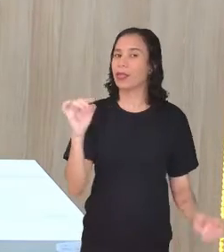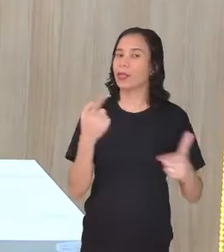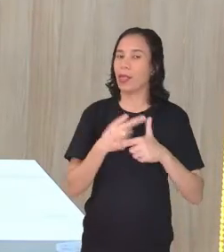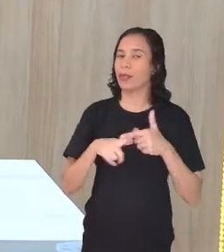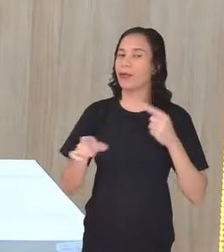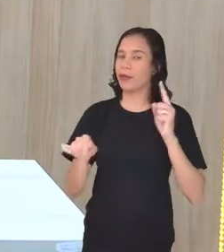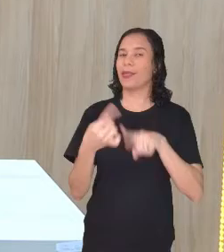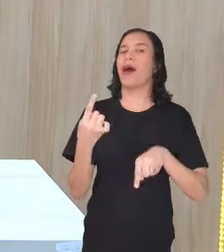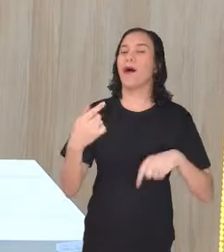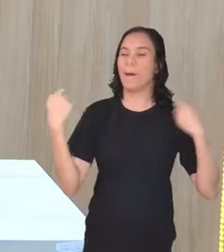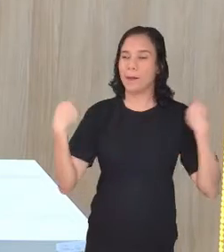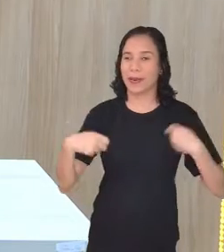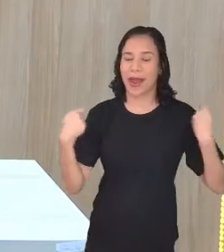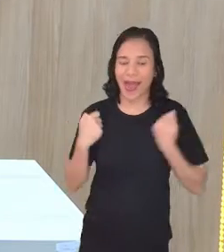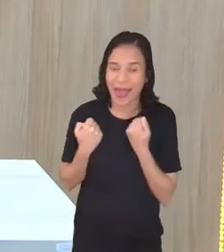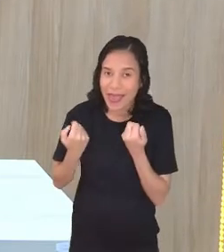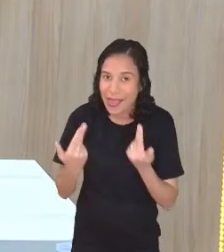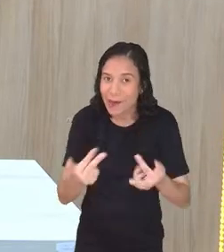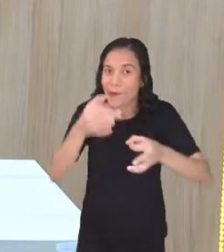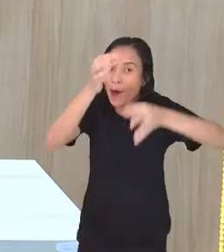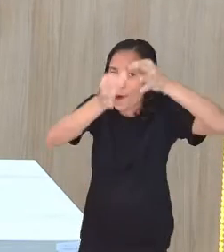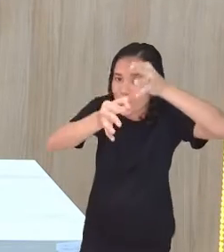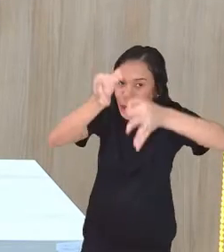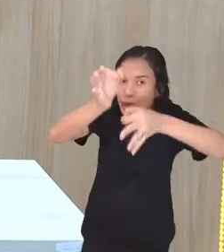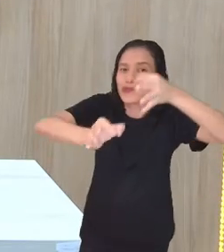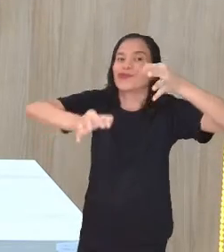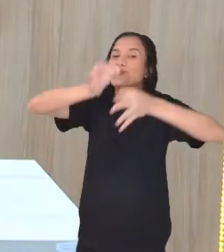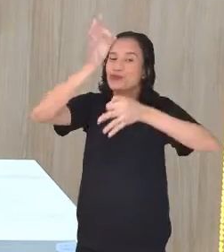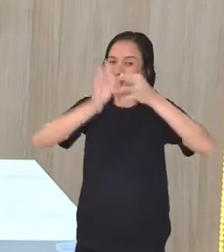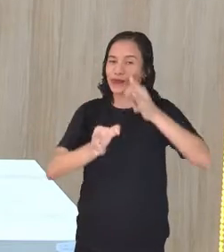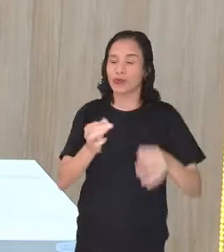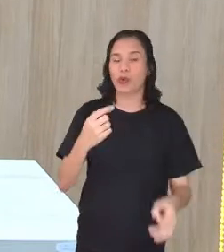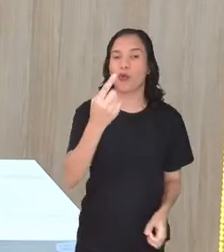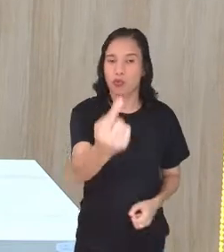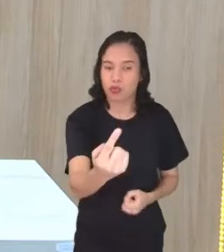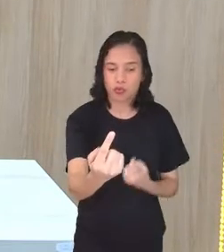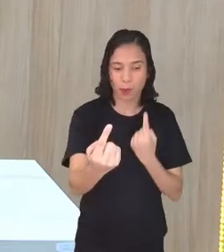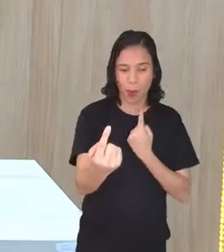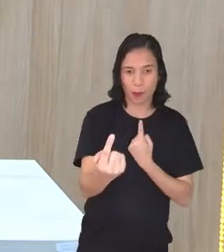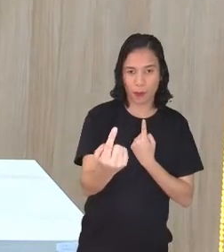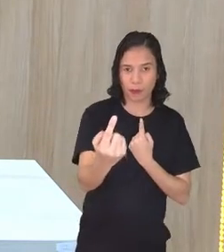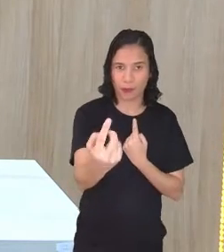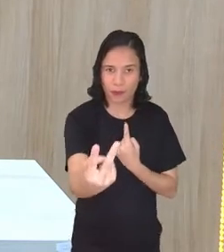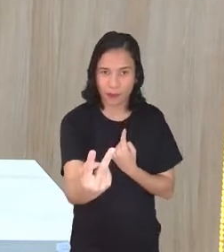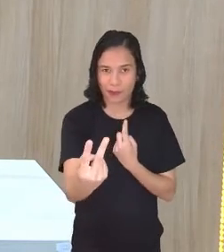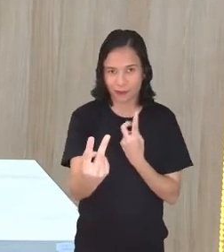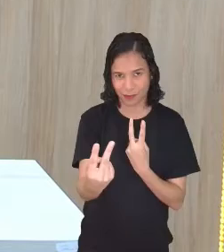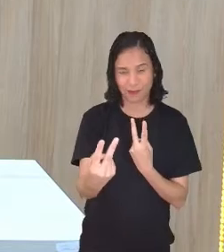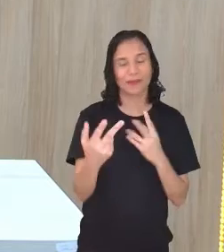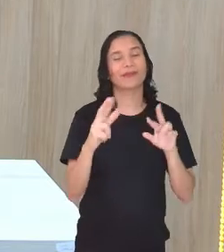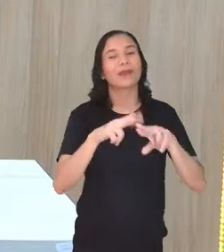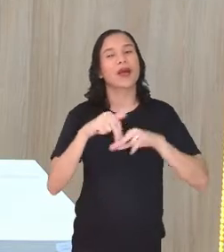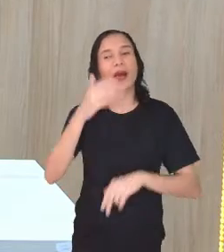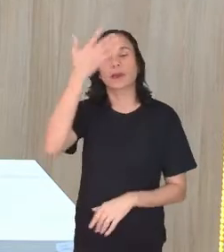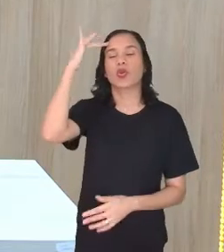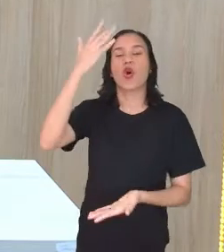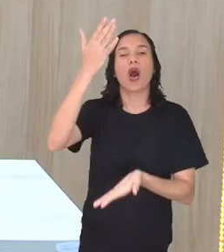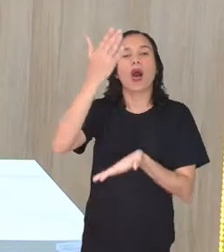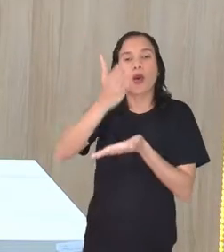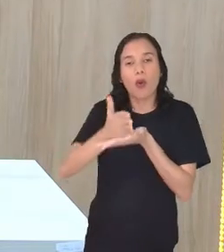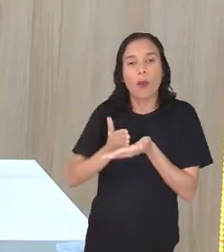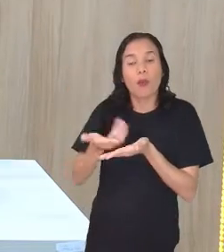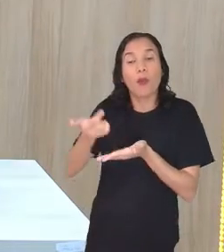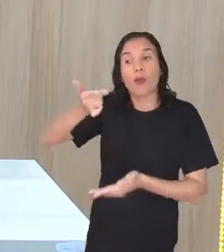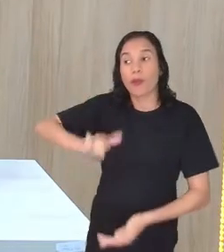divisão, não. Divisão tem que ser exatamente um para um, um para outro. Quando eu dobrei de novo,